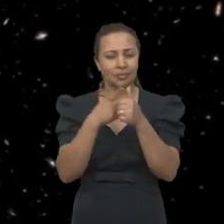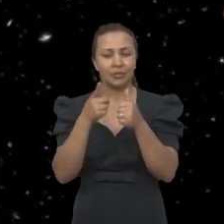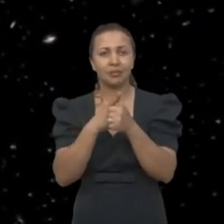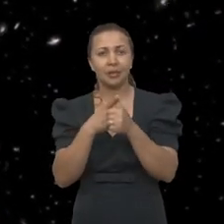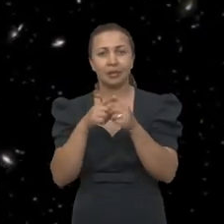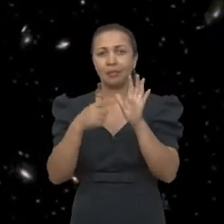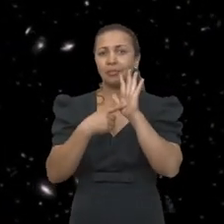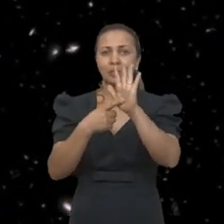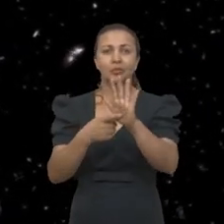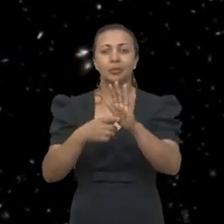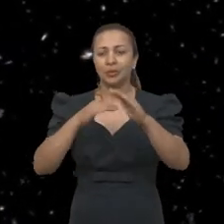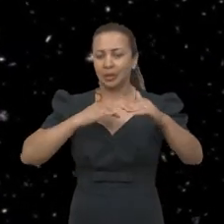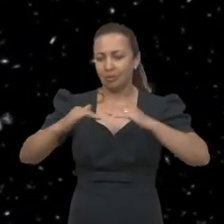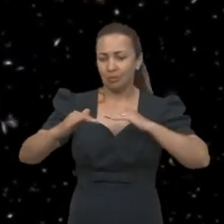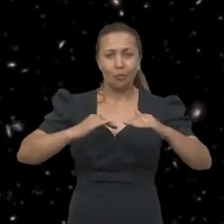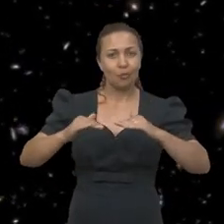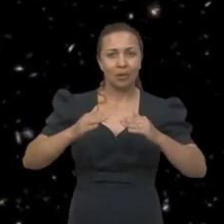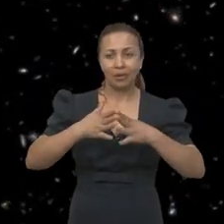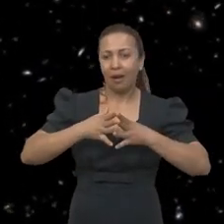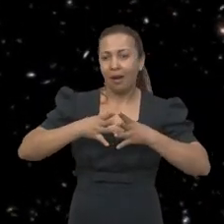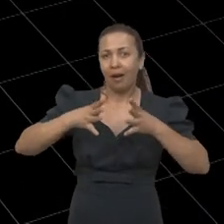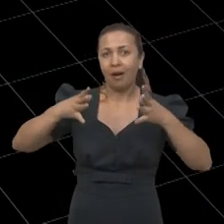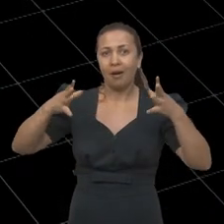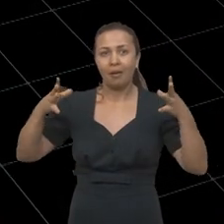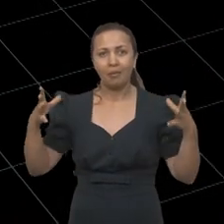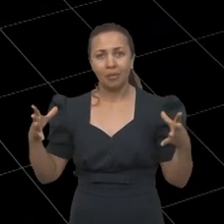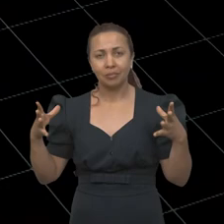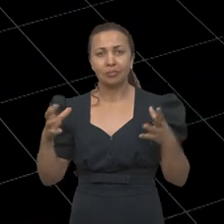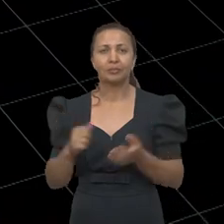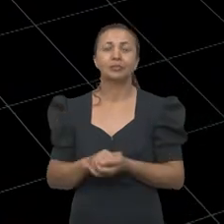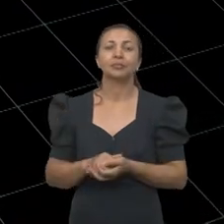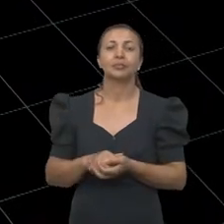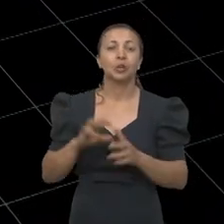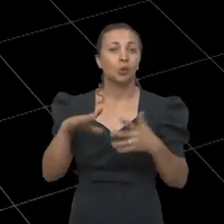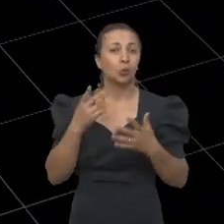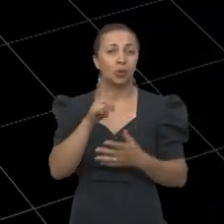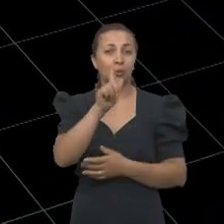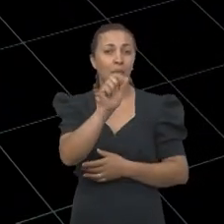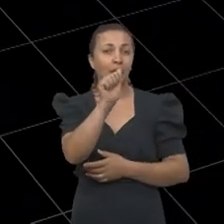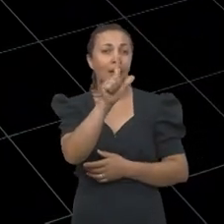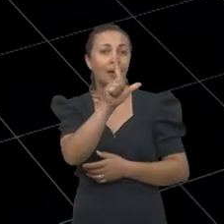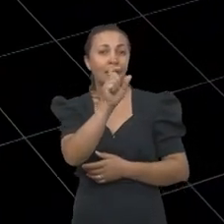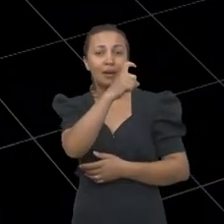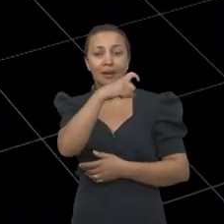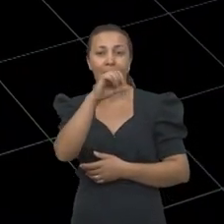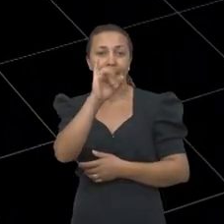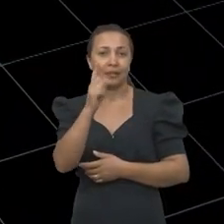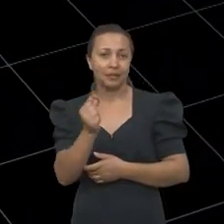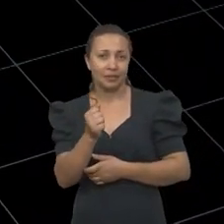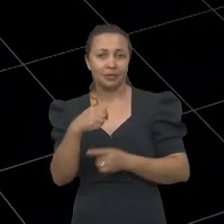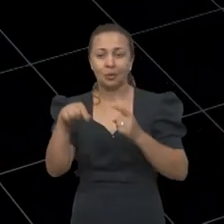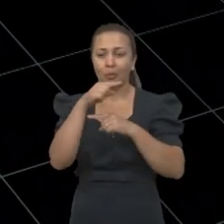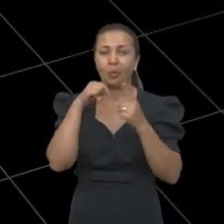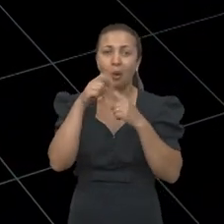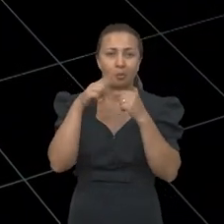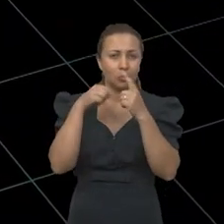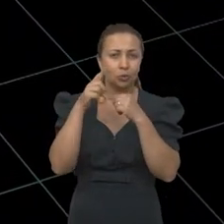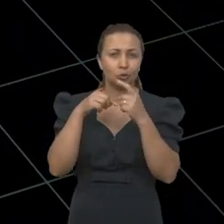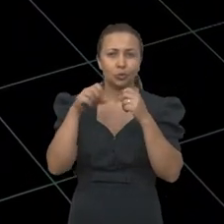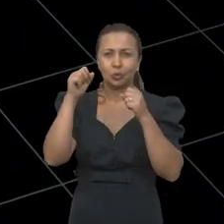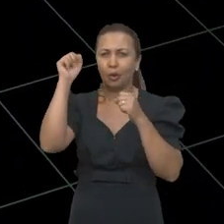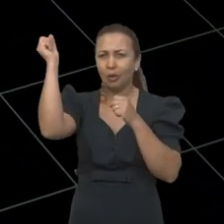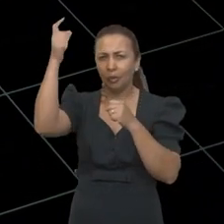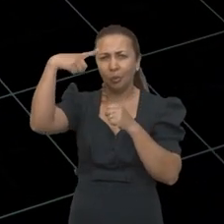primeiro momento que o universo mostrou que está em expansão. E, quando uma galáxia, que é um objeto luminoso,